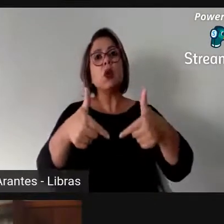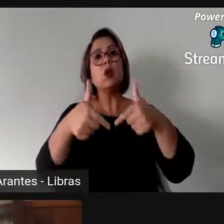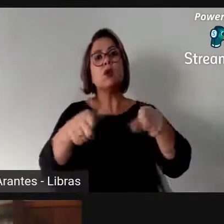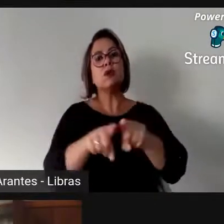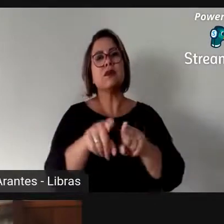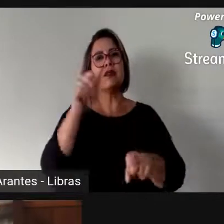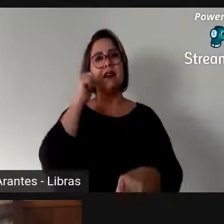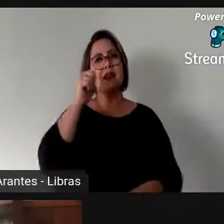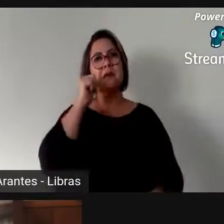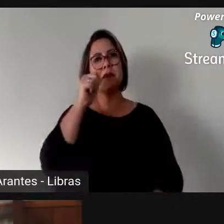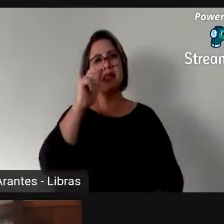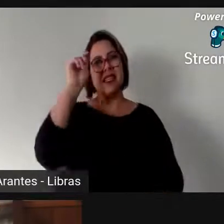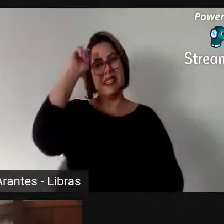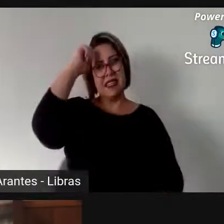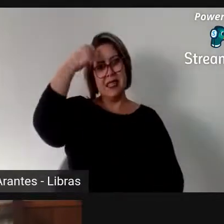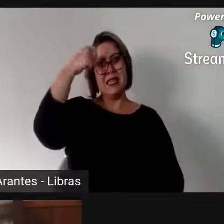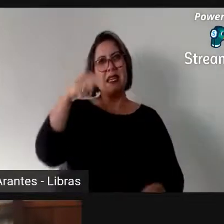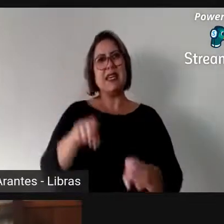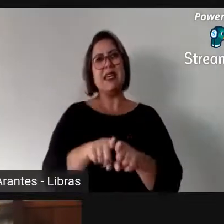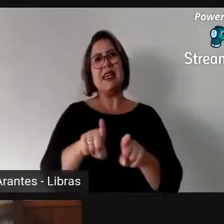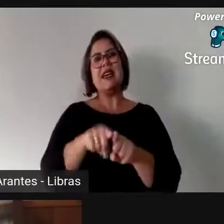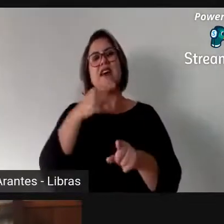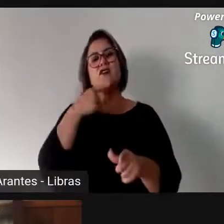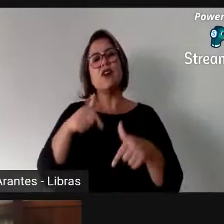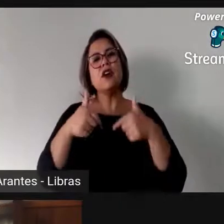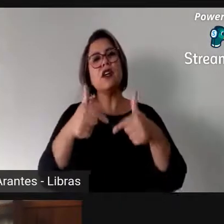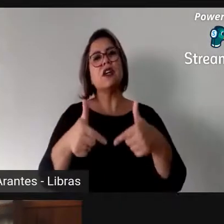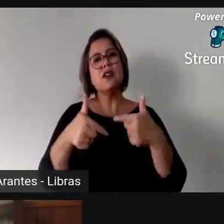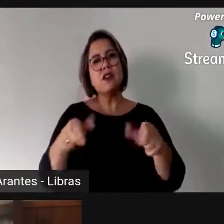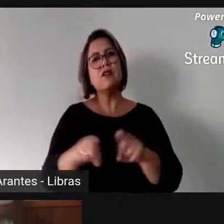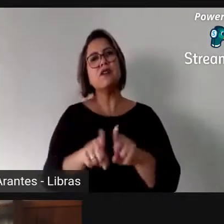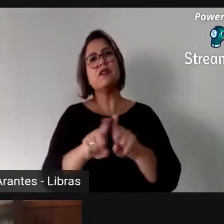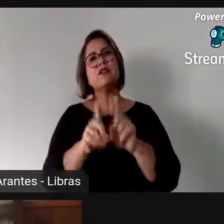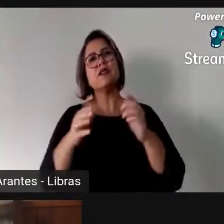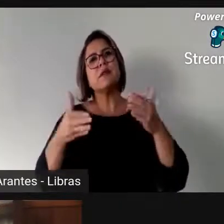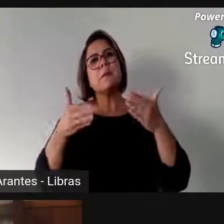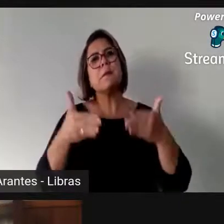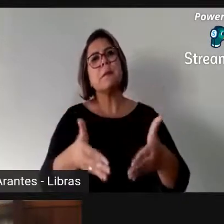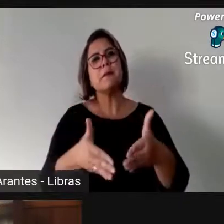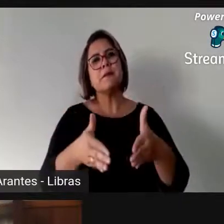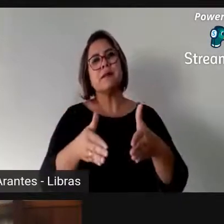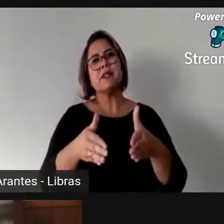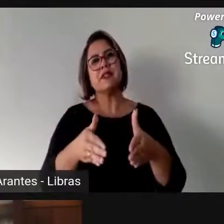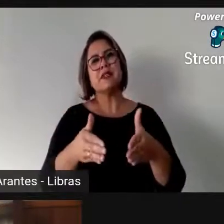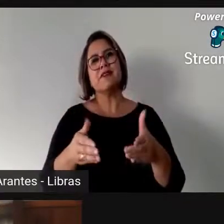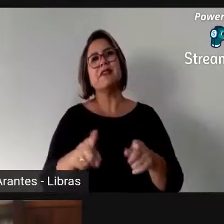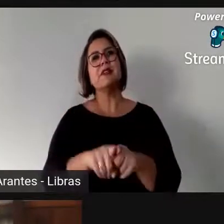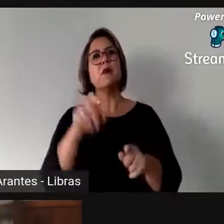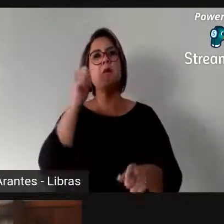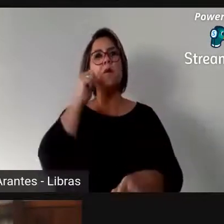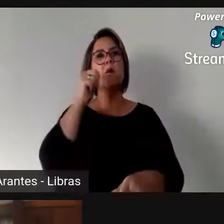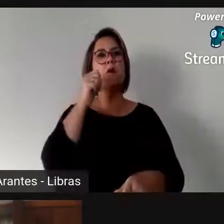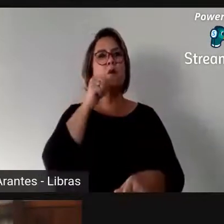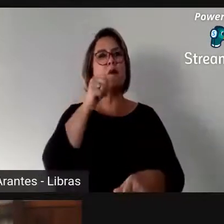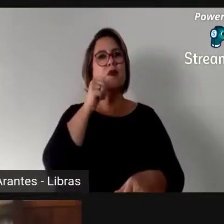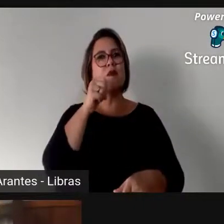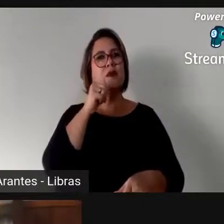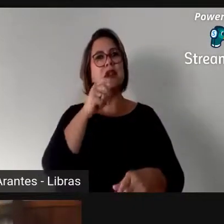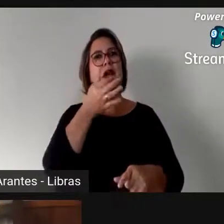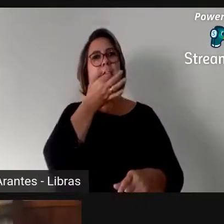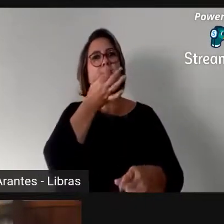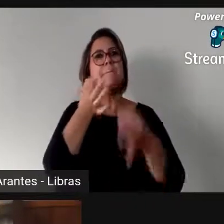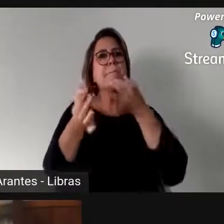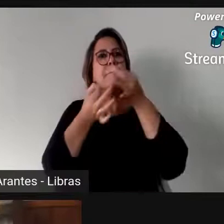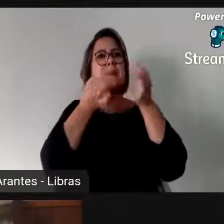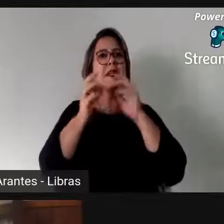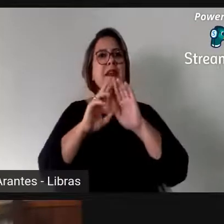estiveram na ausência total dessa participação. E as mulheres negras estão vindo diferente para as eleições.